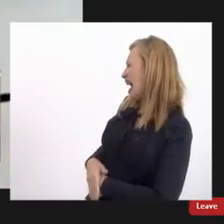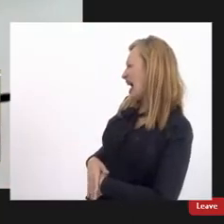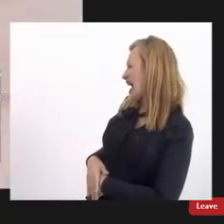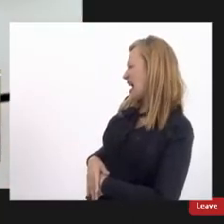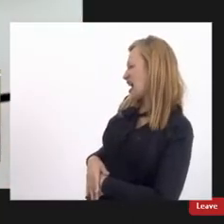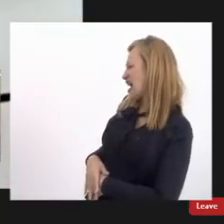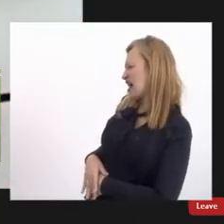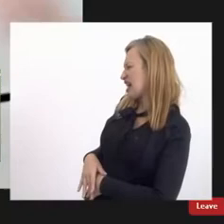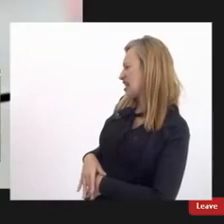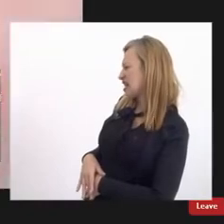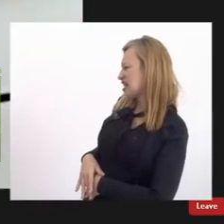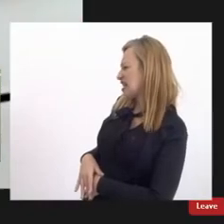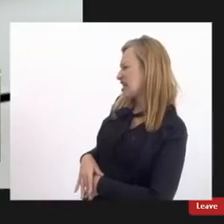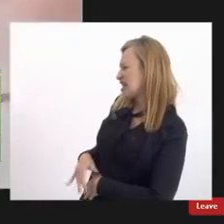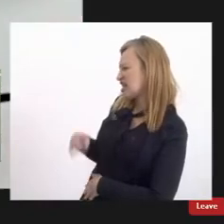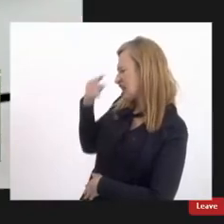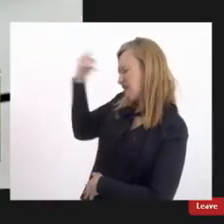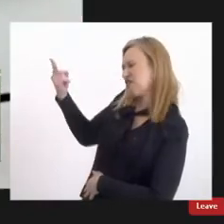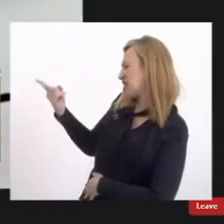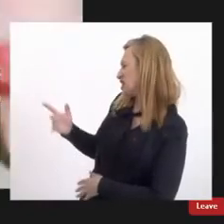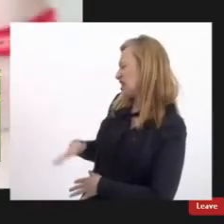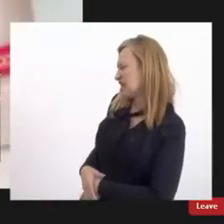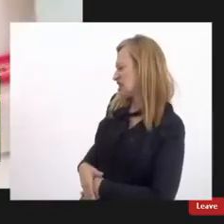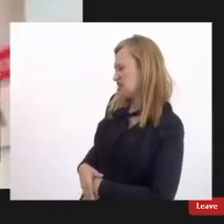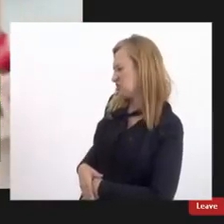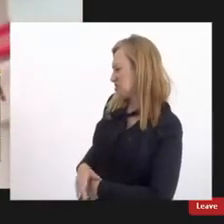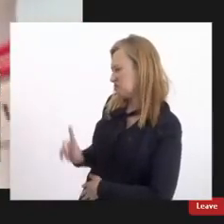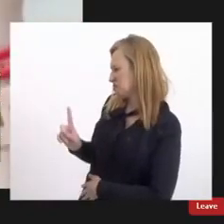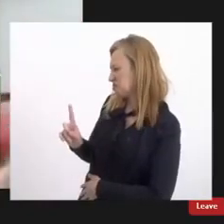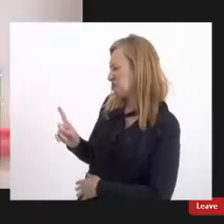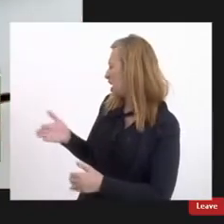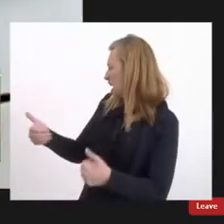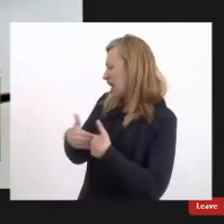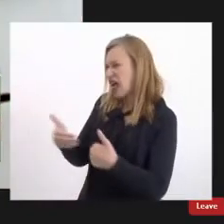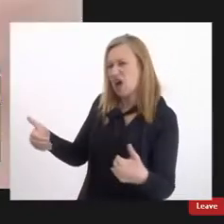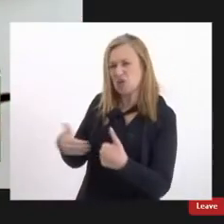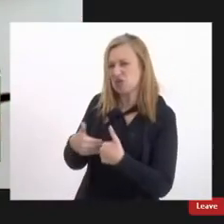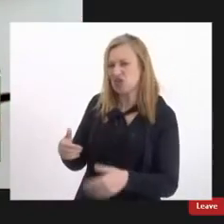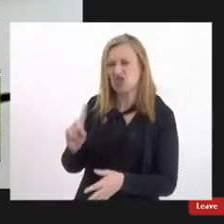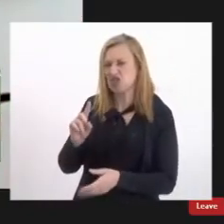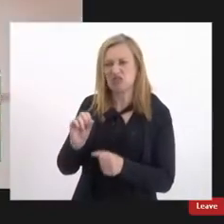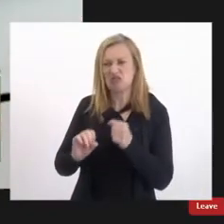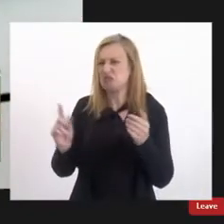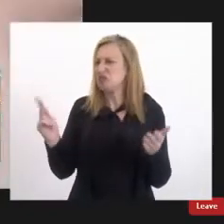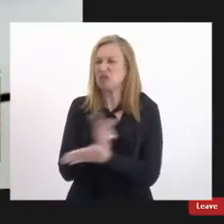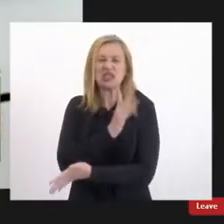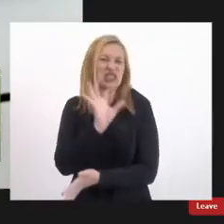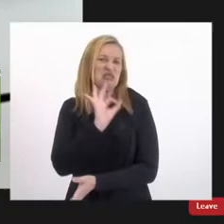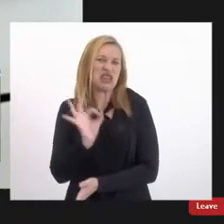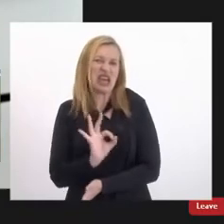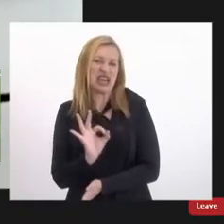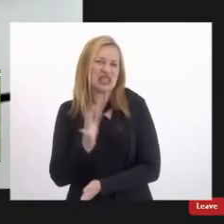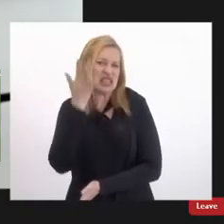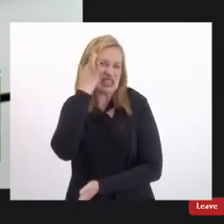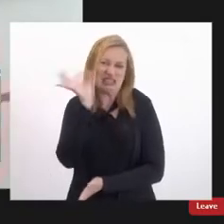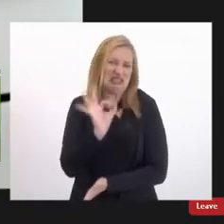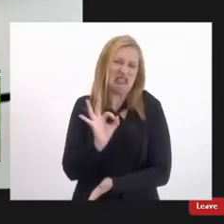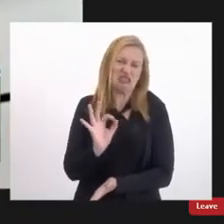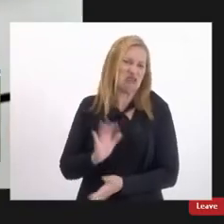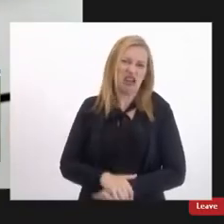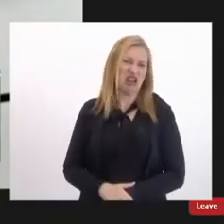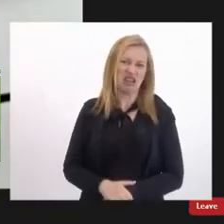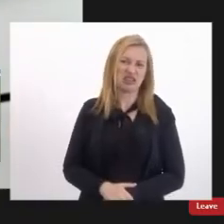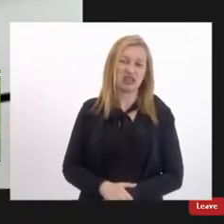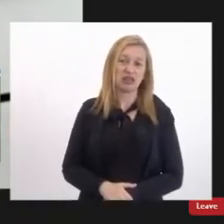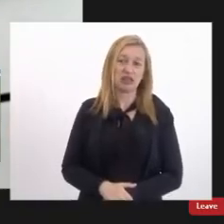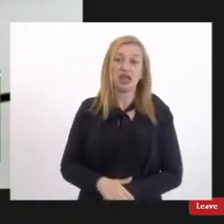autista não tem o que acreditar né não vale a pena pode ter entendido errado ela simplesmente